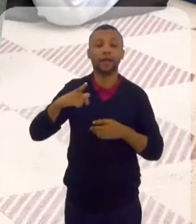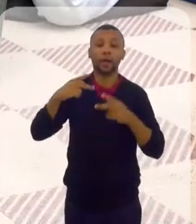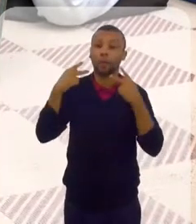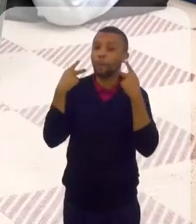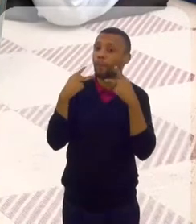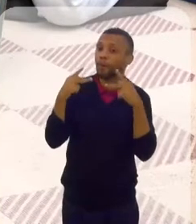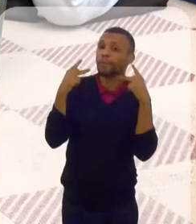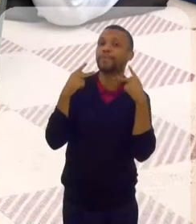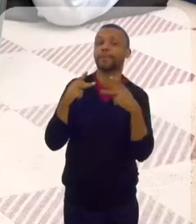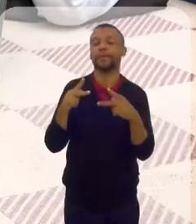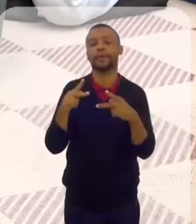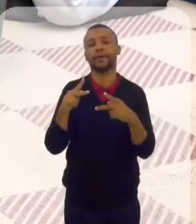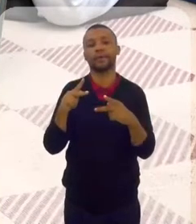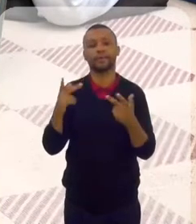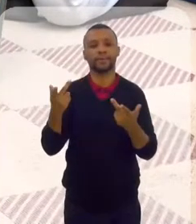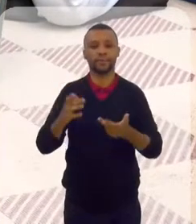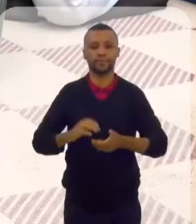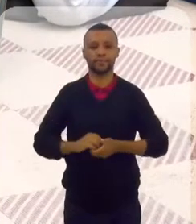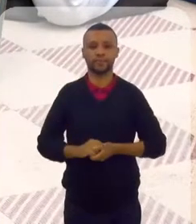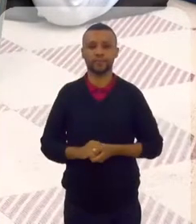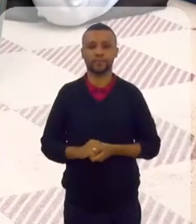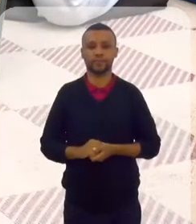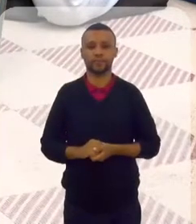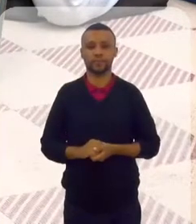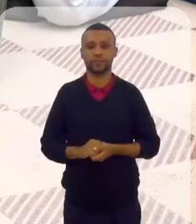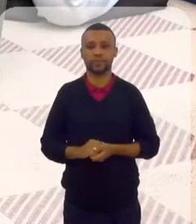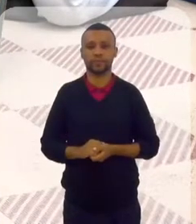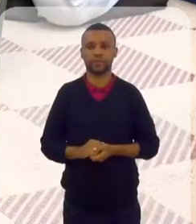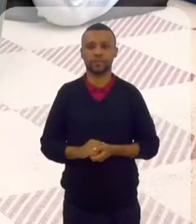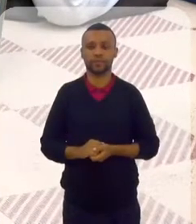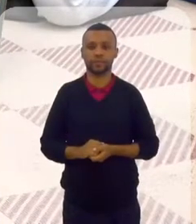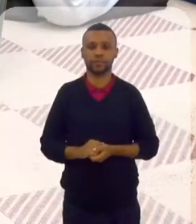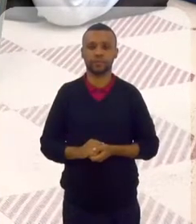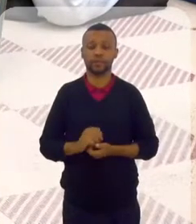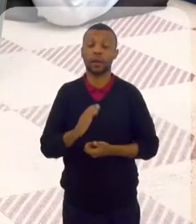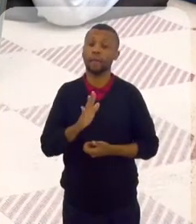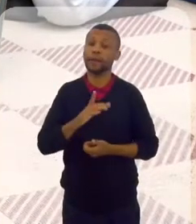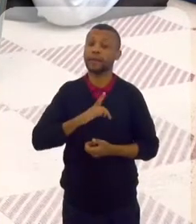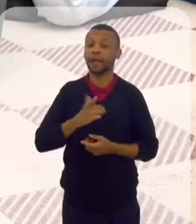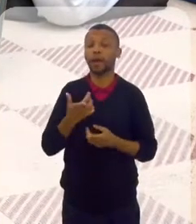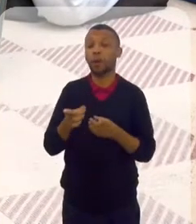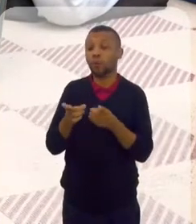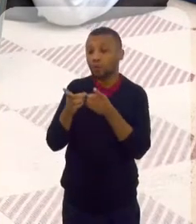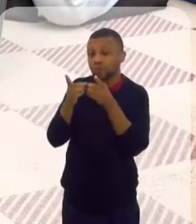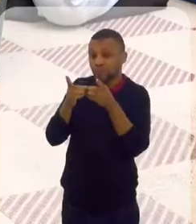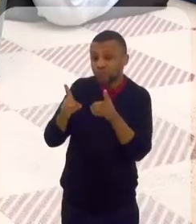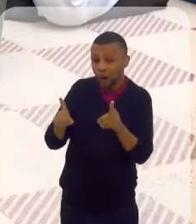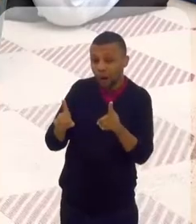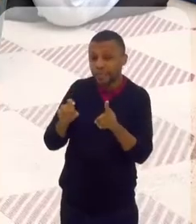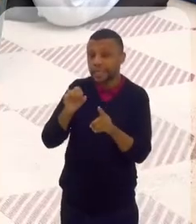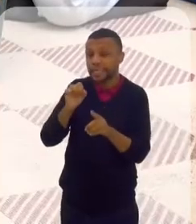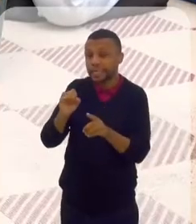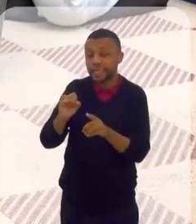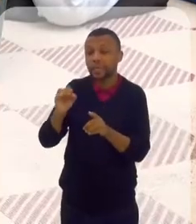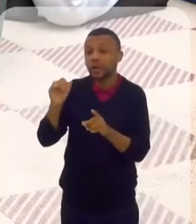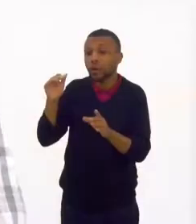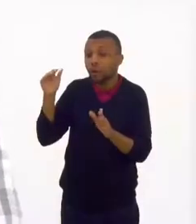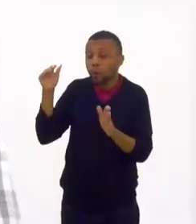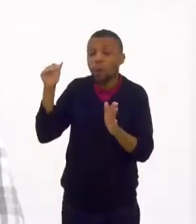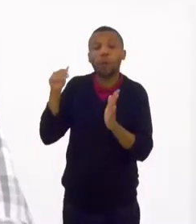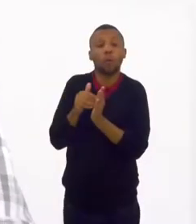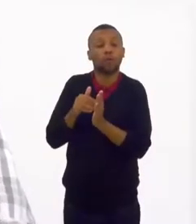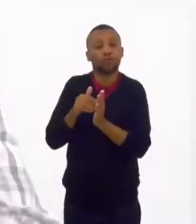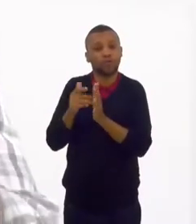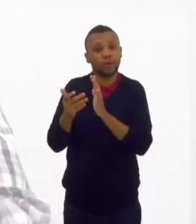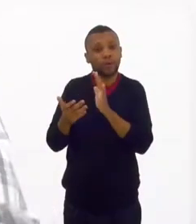que ele tornou lícito, mas que ele não gosta de Allah, quer dizer o divórcio. Divórcio tem que ser o último caso. Certo. Mas